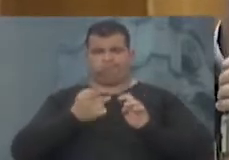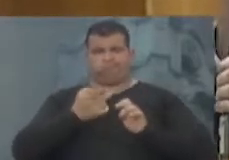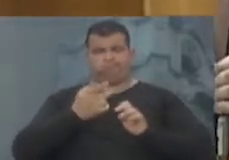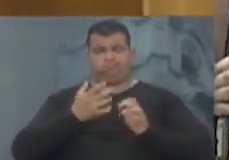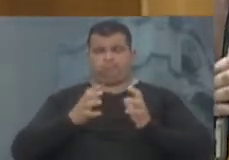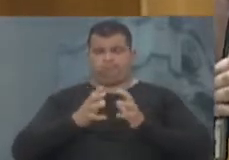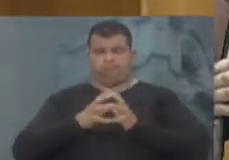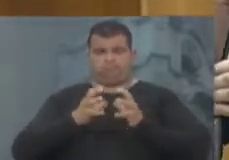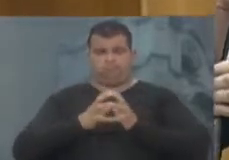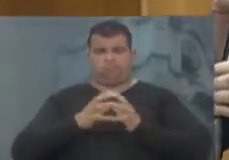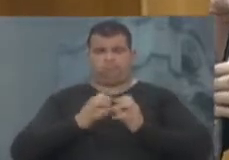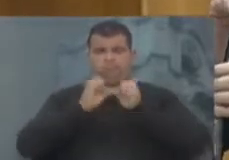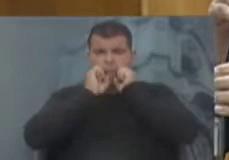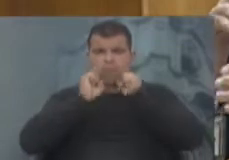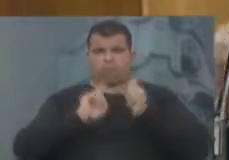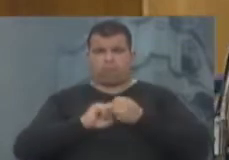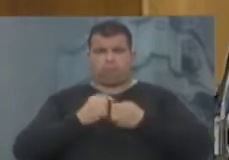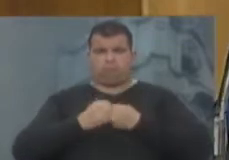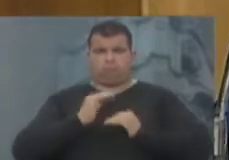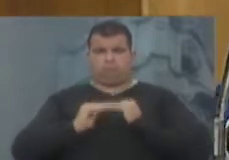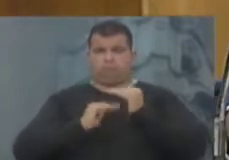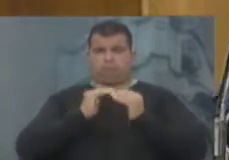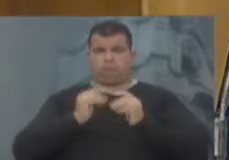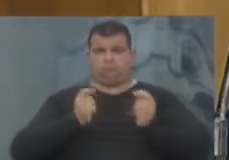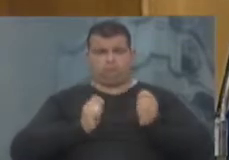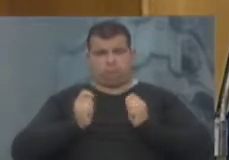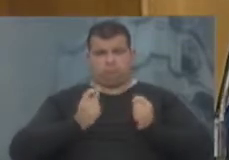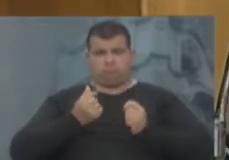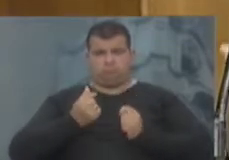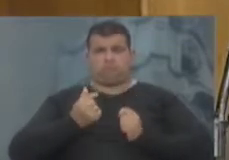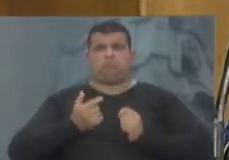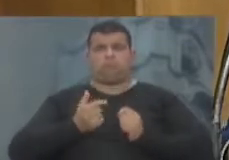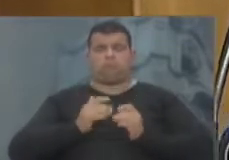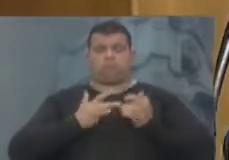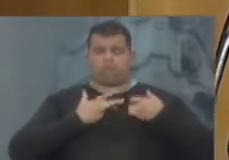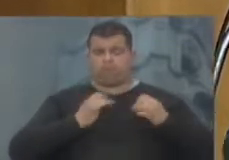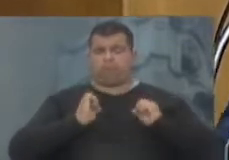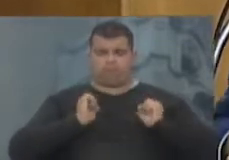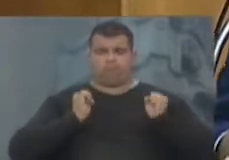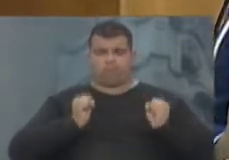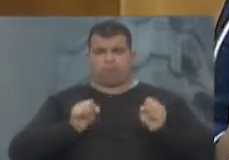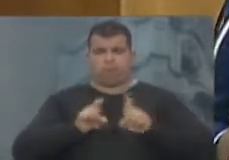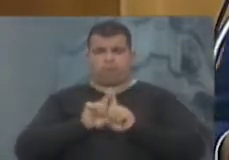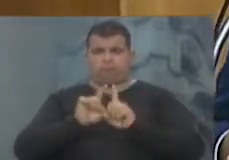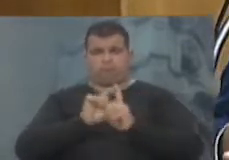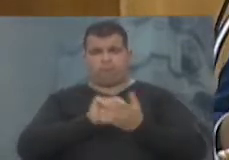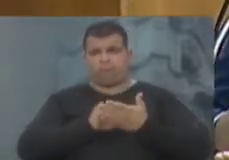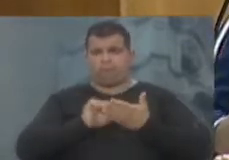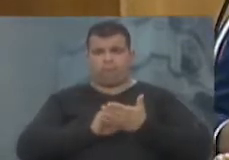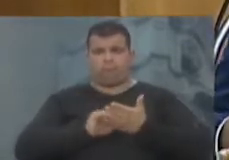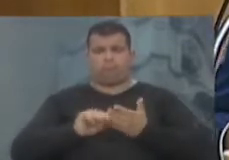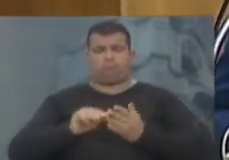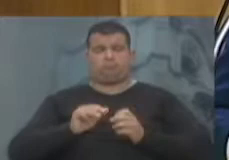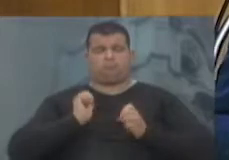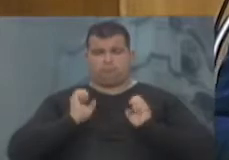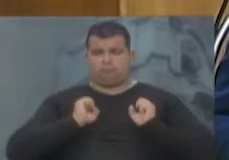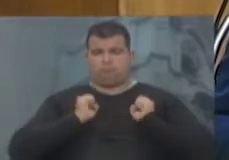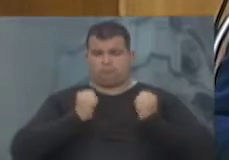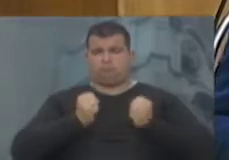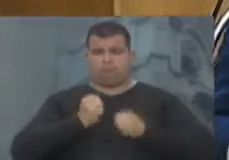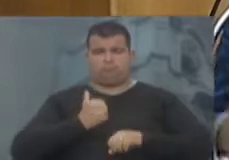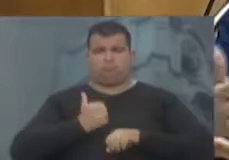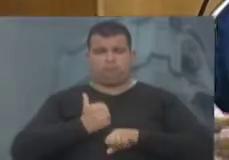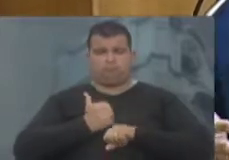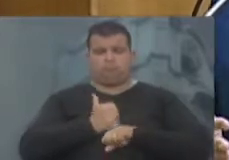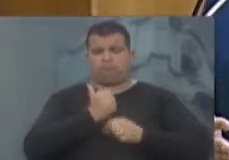A equipe da Secretaria Municipal de Desenvolvimento Econômico dedicou muito esforço e a Secretaria de Parcerias Estratégicas fez um